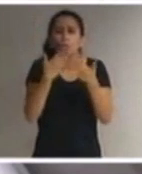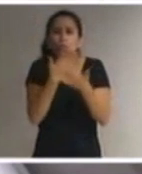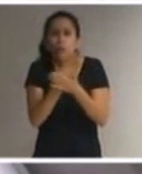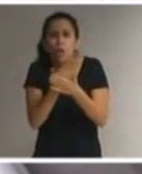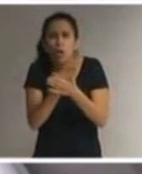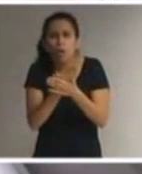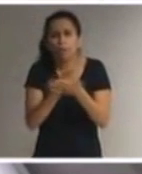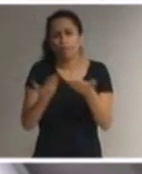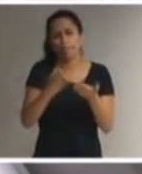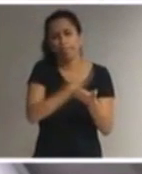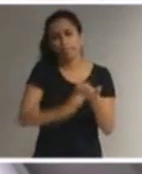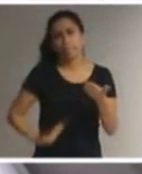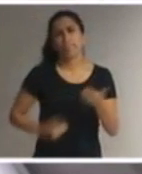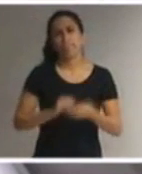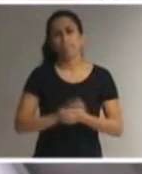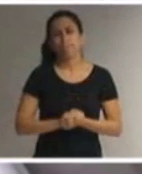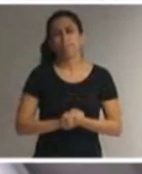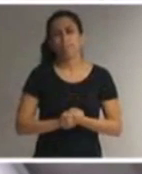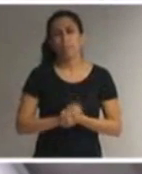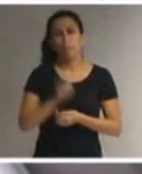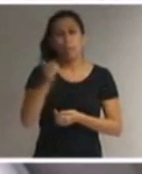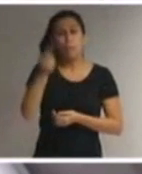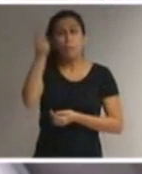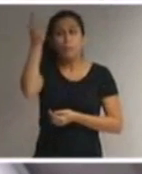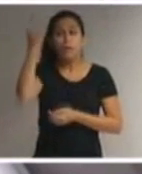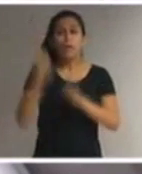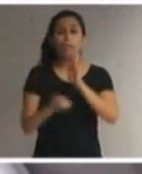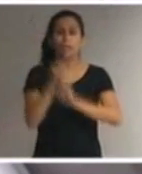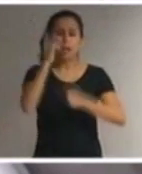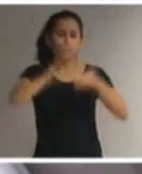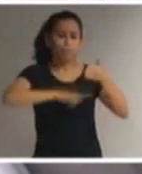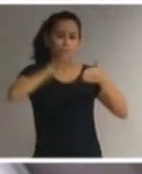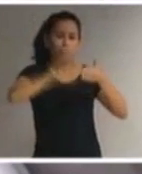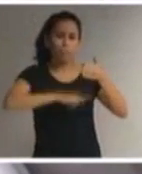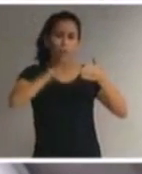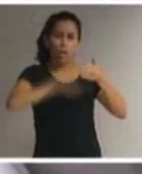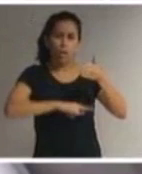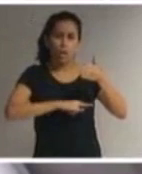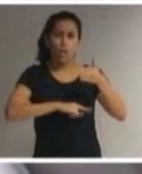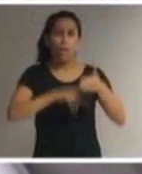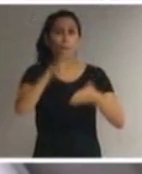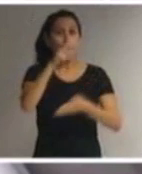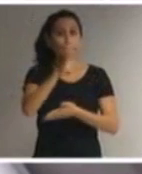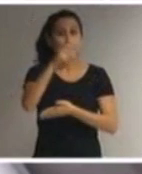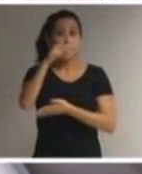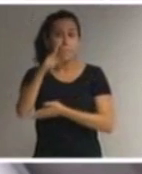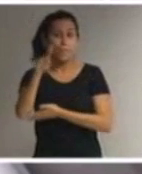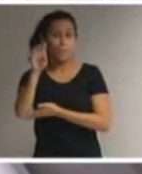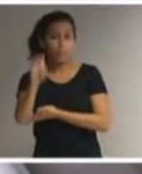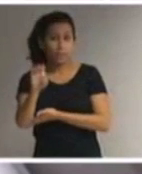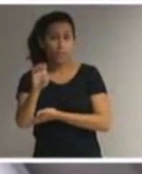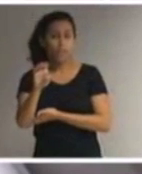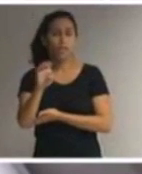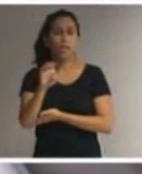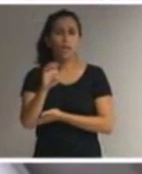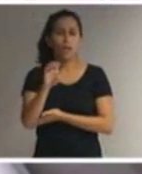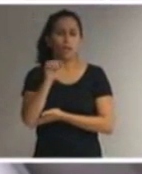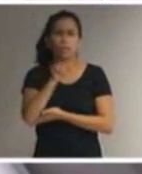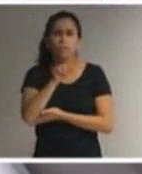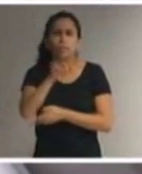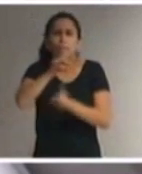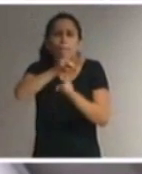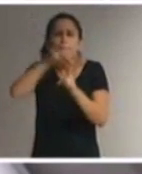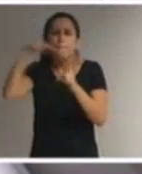pública ele o fez por meio do documento intitulado política nacional de educação especial na perspectiva da